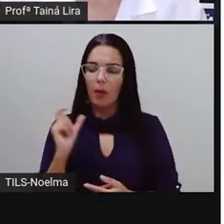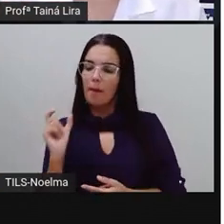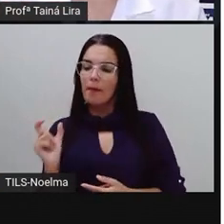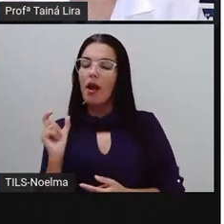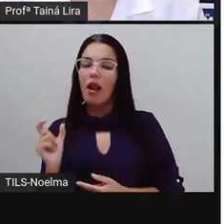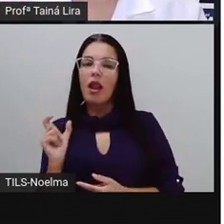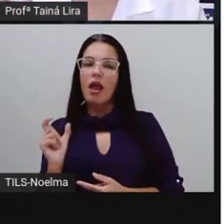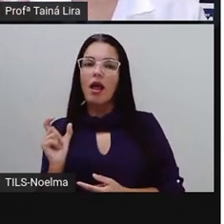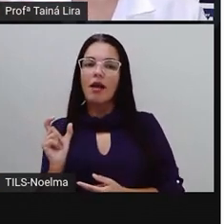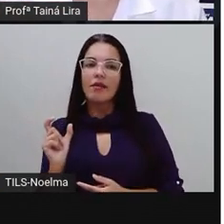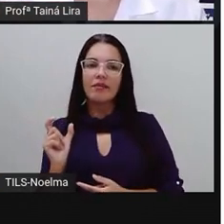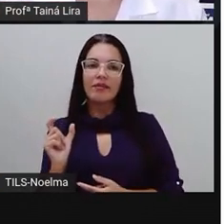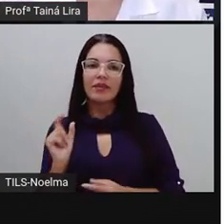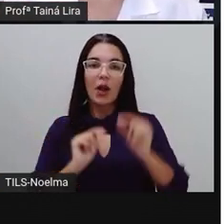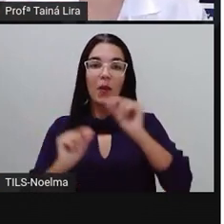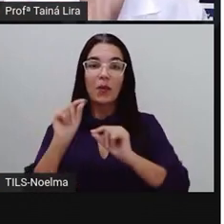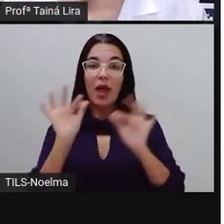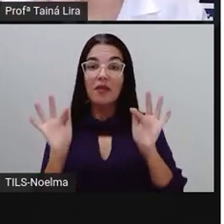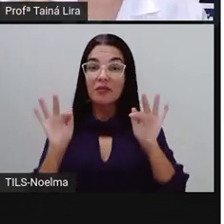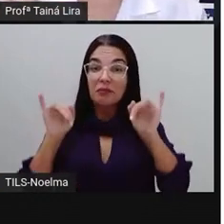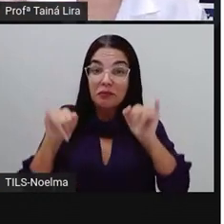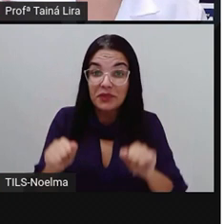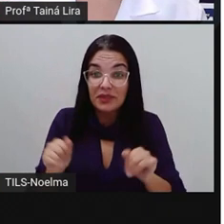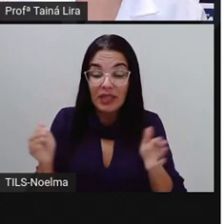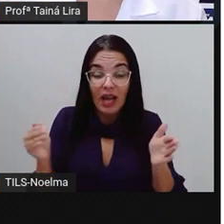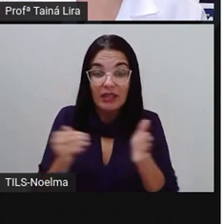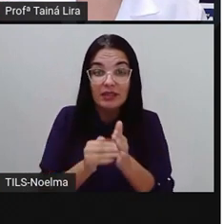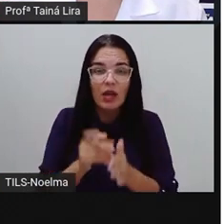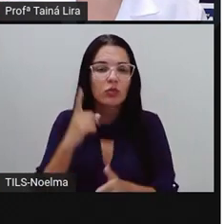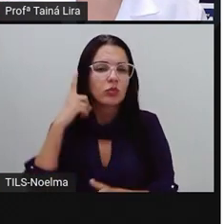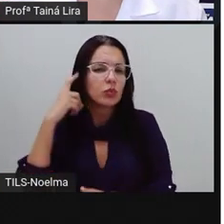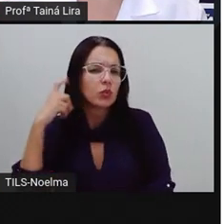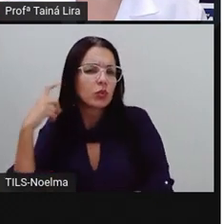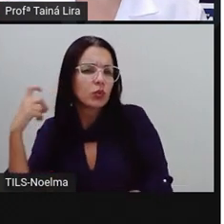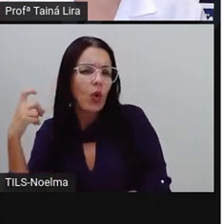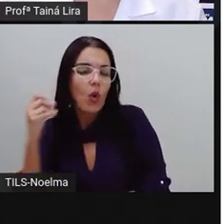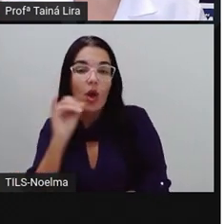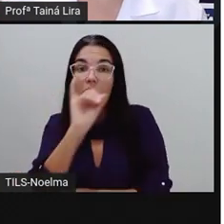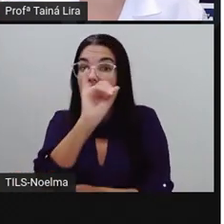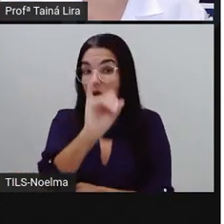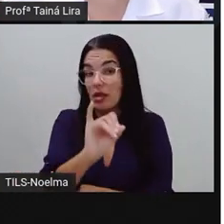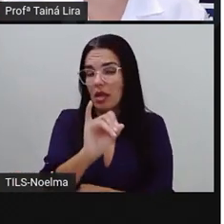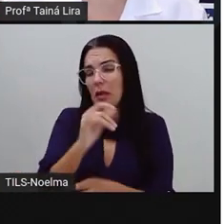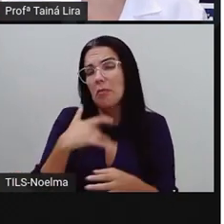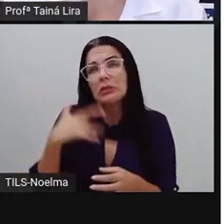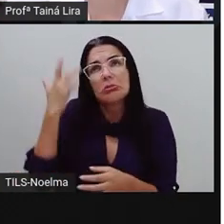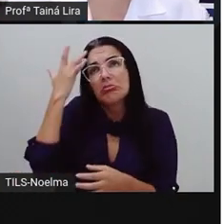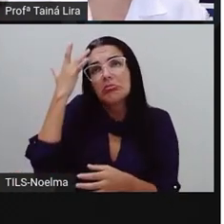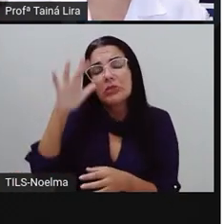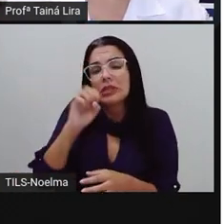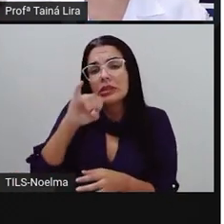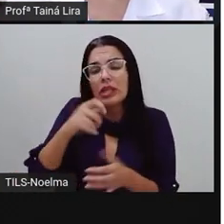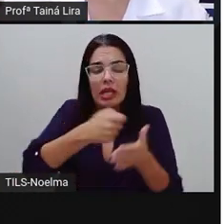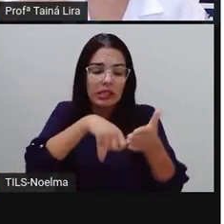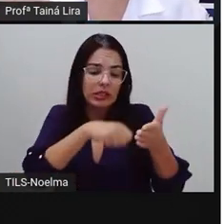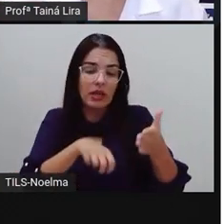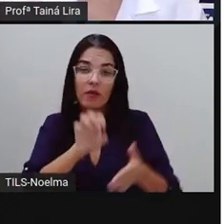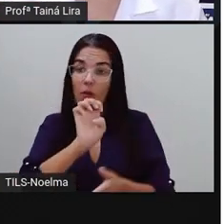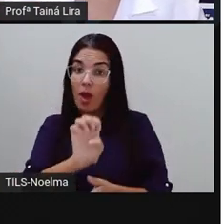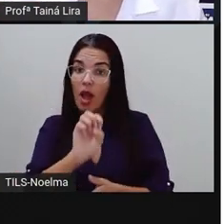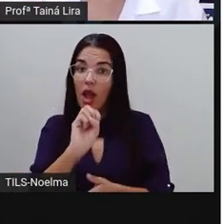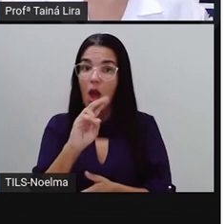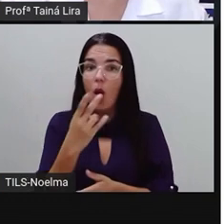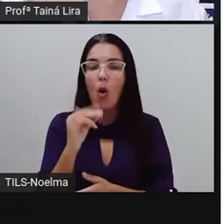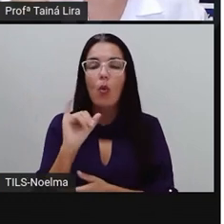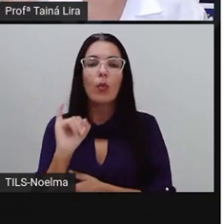que termina com o som de I e eu não sei se eu escrevo com E ou com